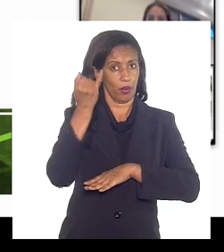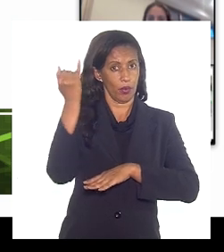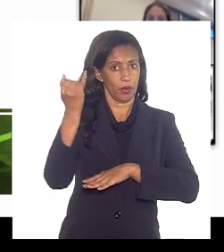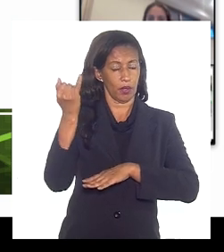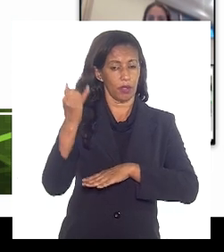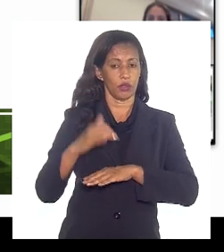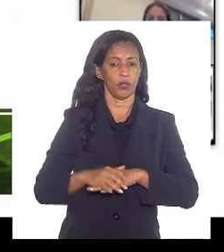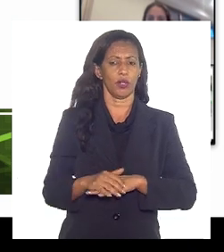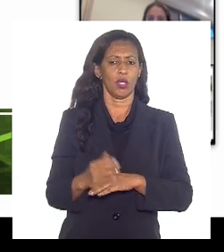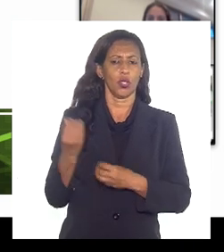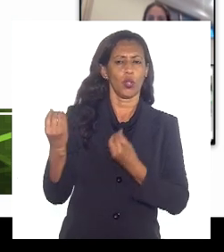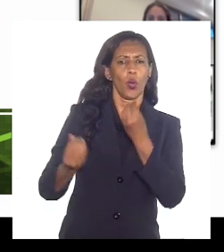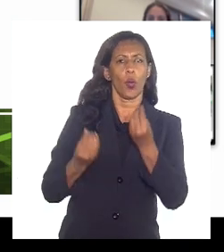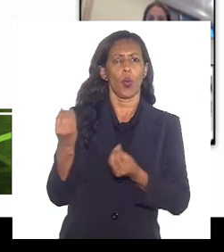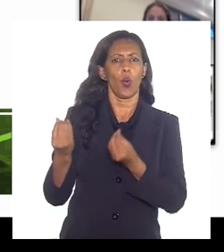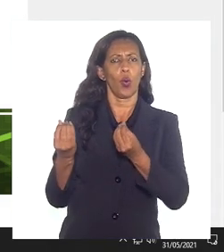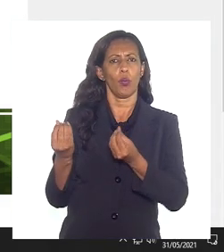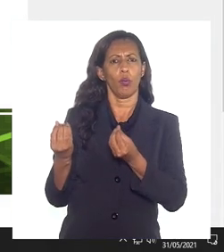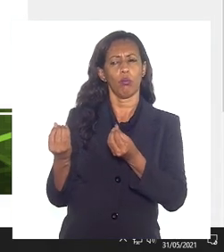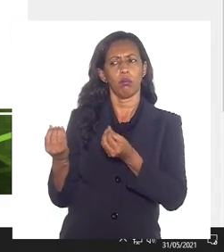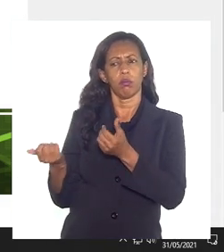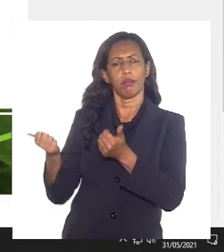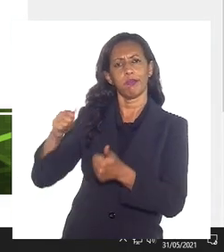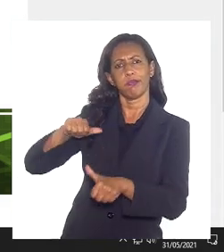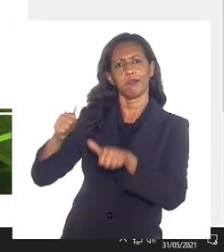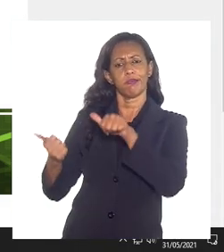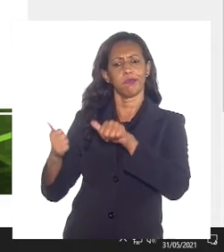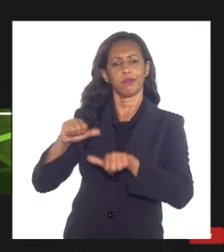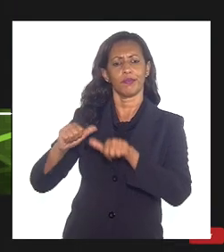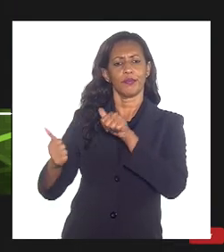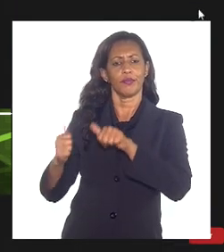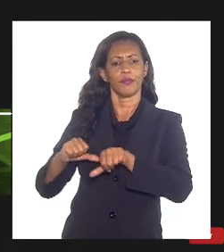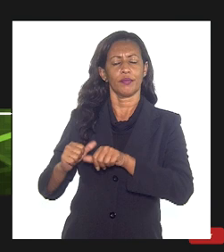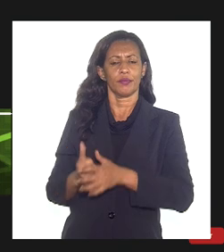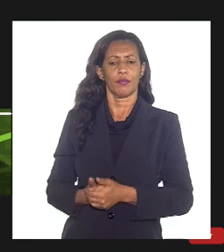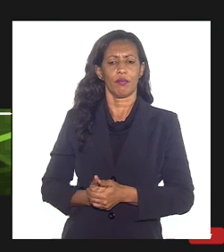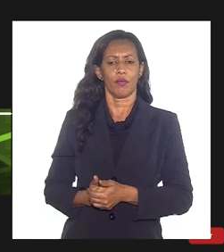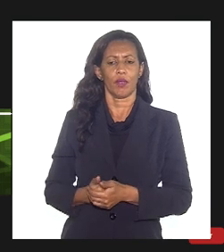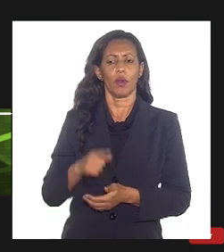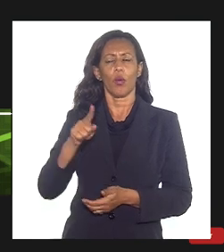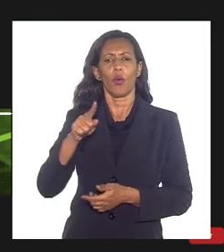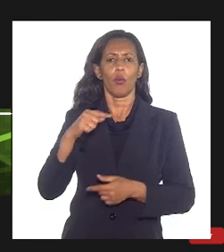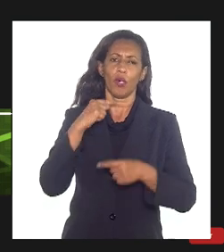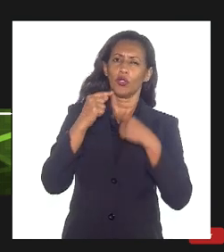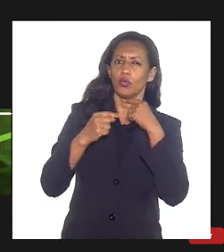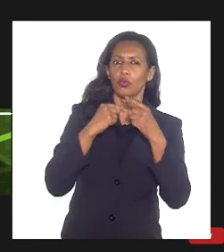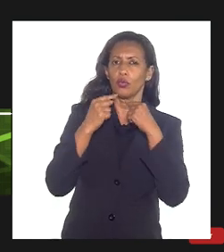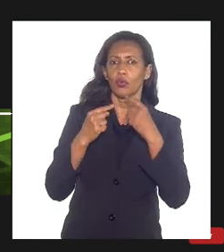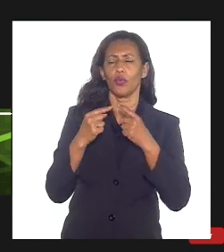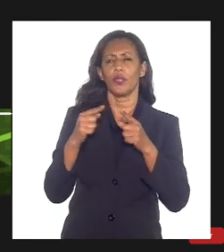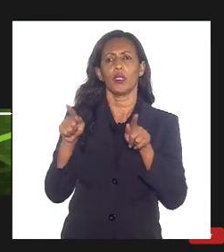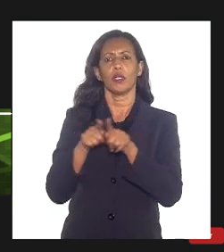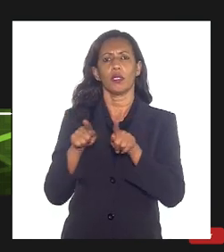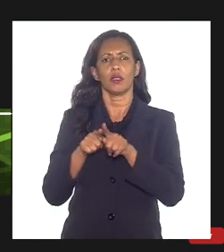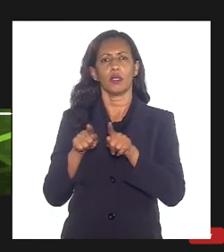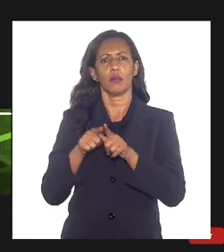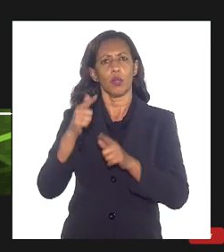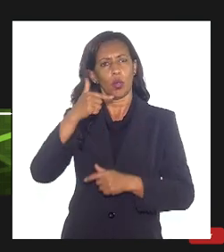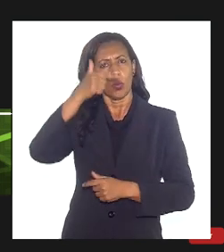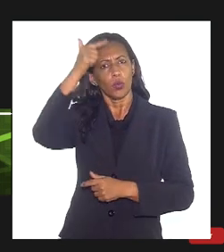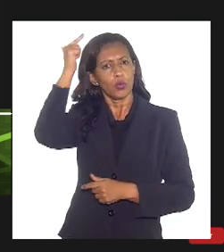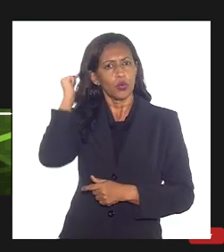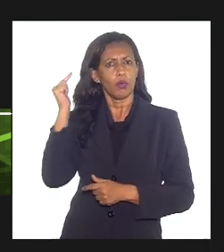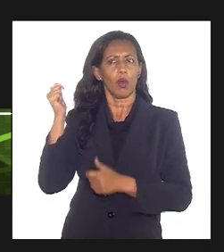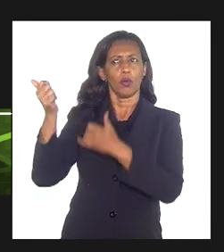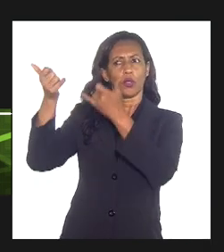de como funciona a depreciação, a provisão de abandono, foram colocados pelo senhor, deputado Luiz Paulo, e também um esclarecimento